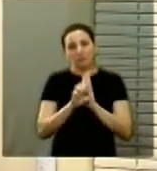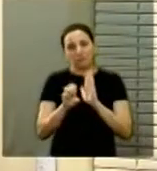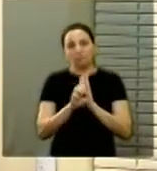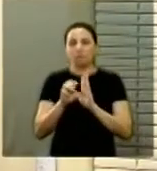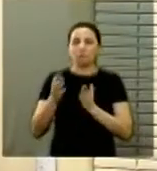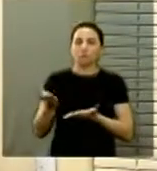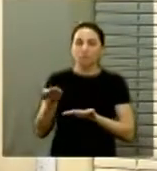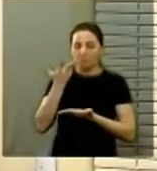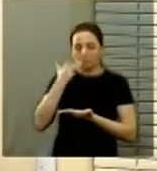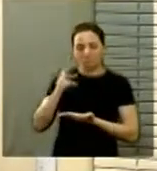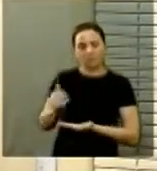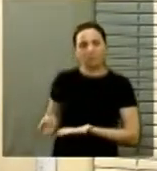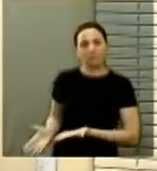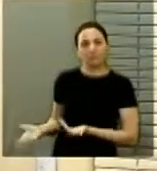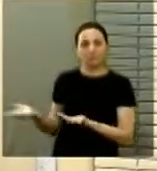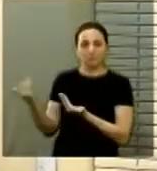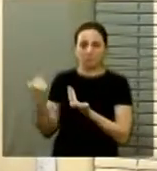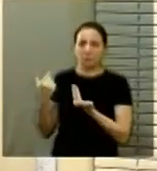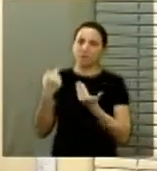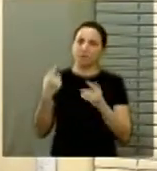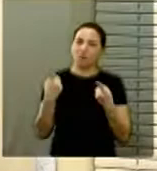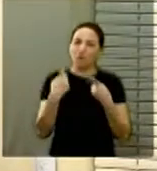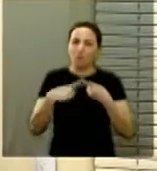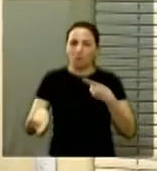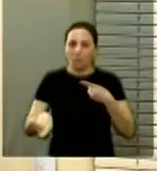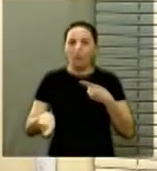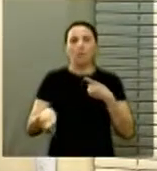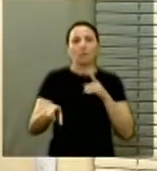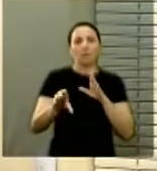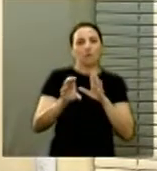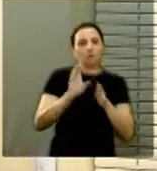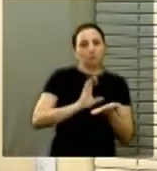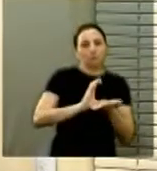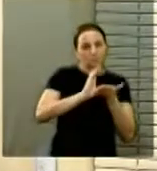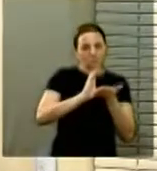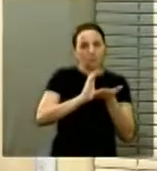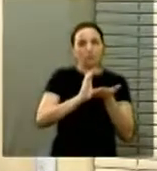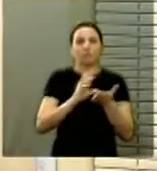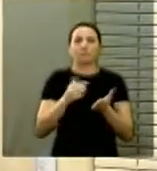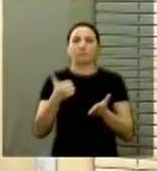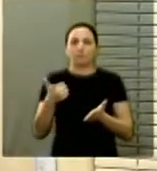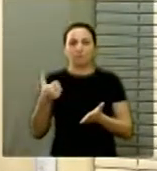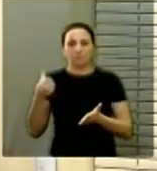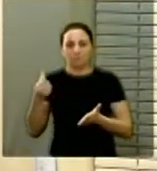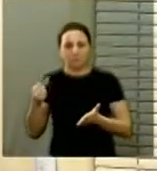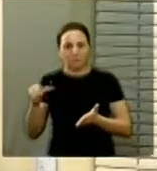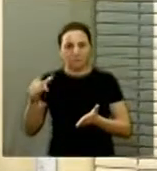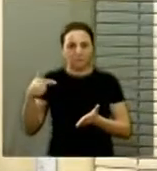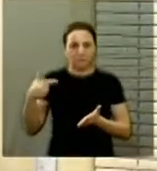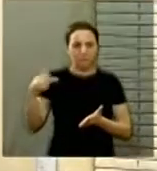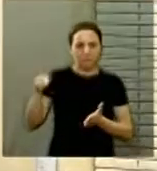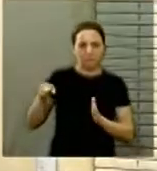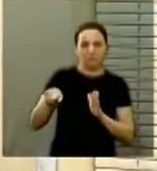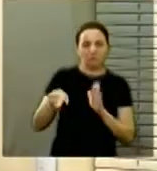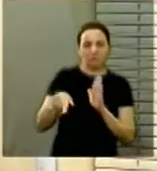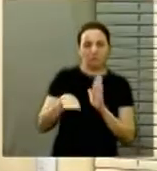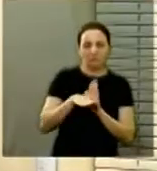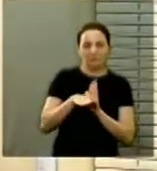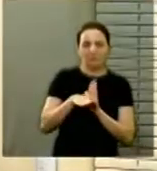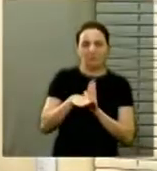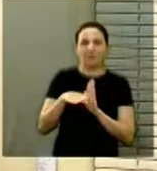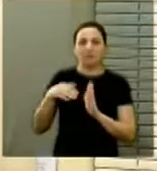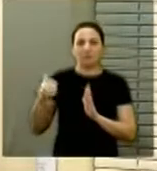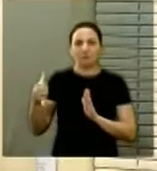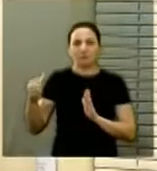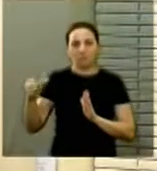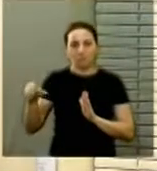rompe com a cultura menorista presente nos códigos de 1927 a 1979. Além disso,